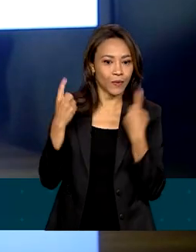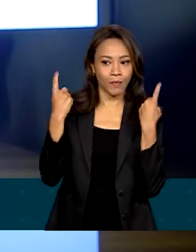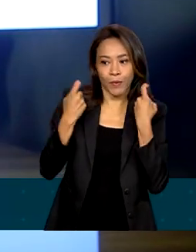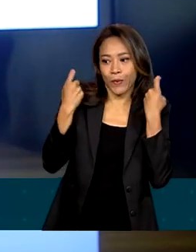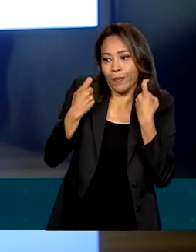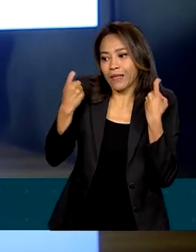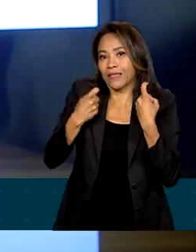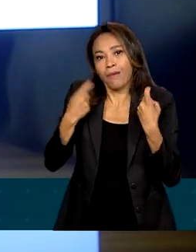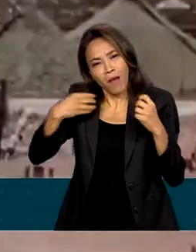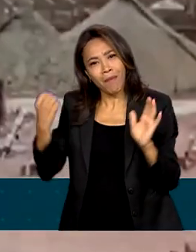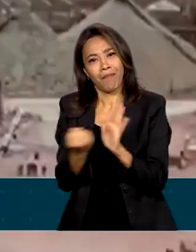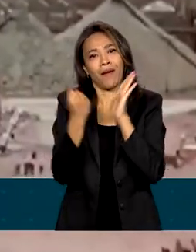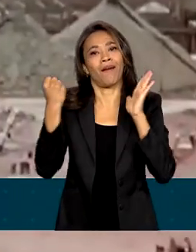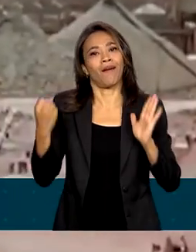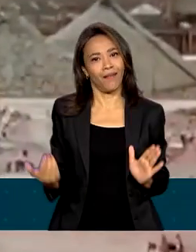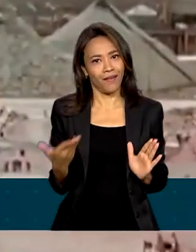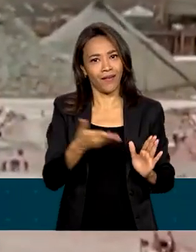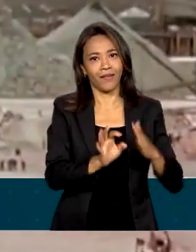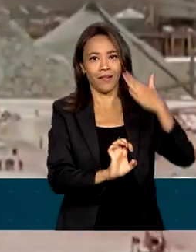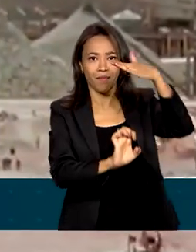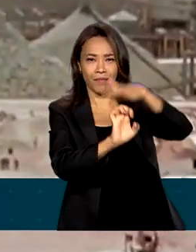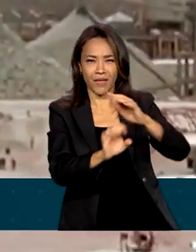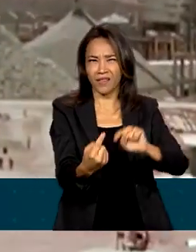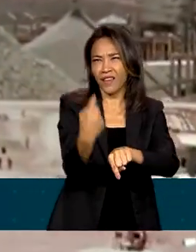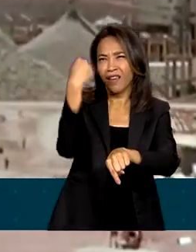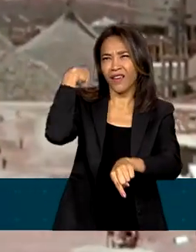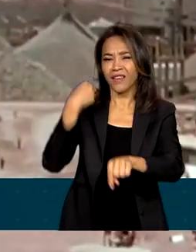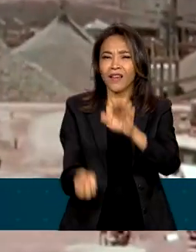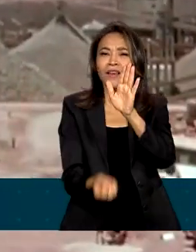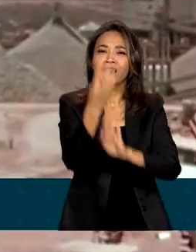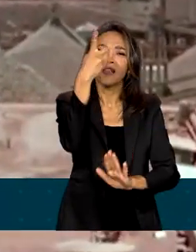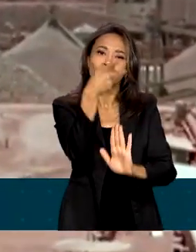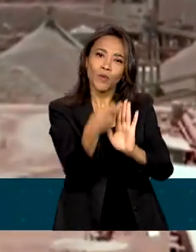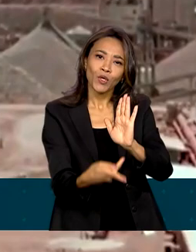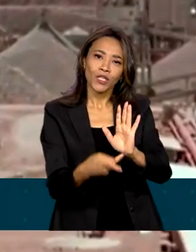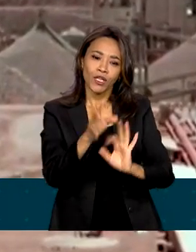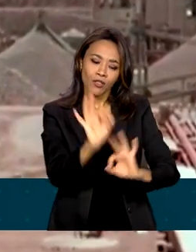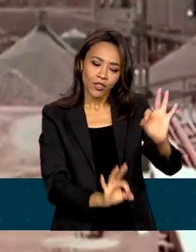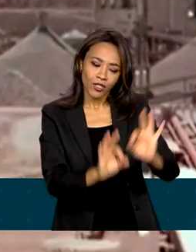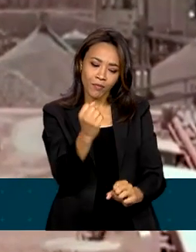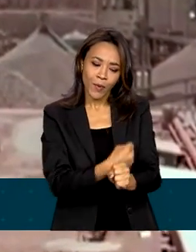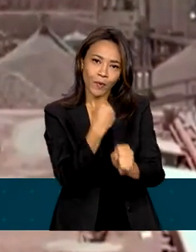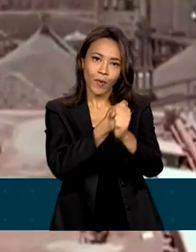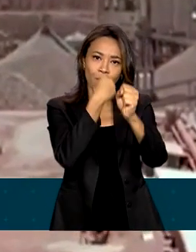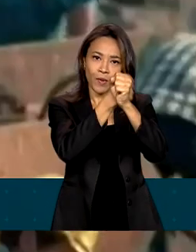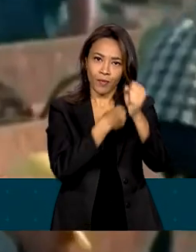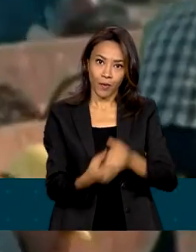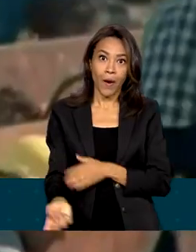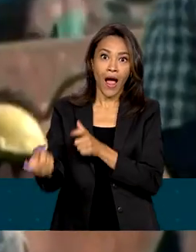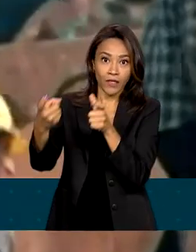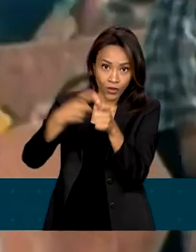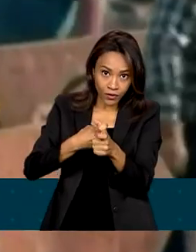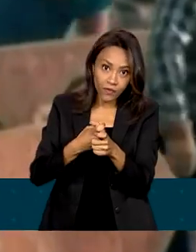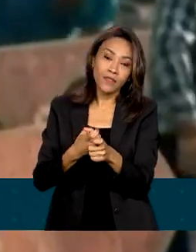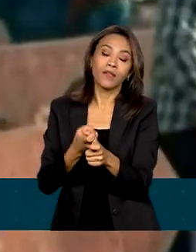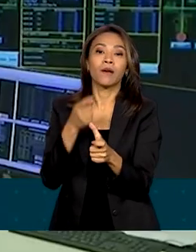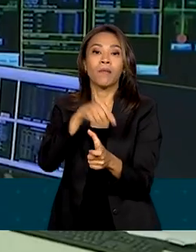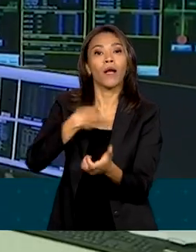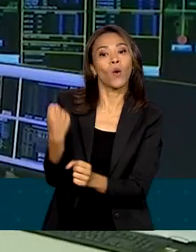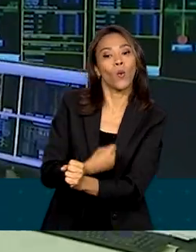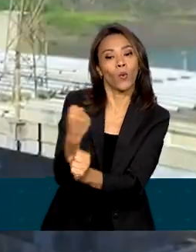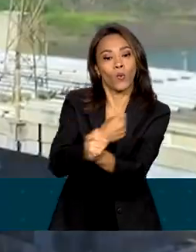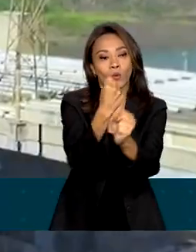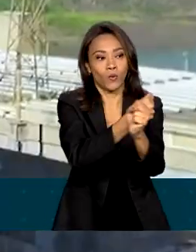é marca da usina desde a elaboração do projeto de construção. A dívida contraída para construir